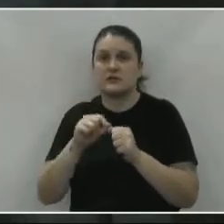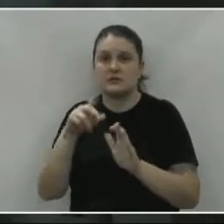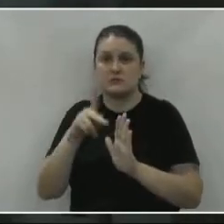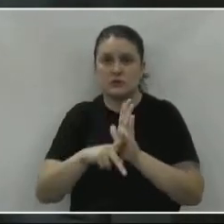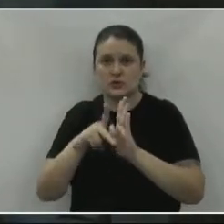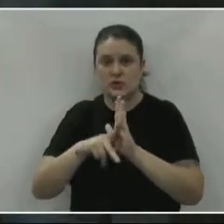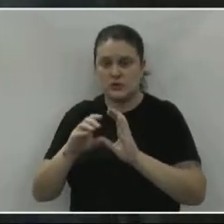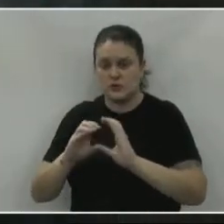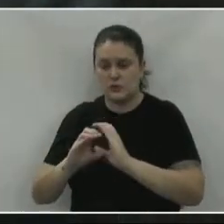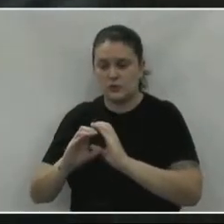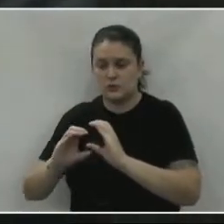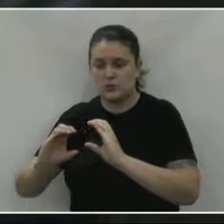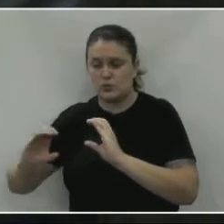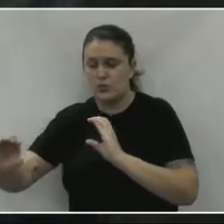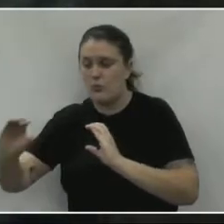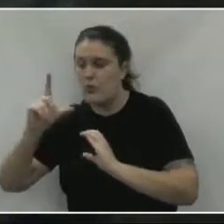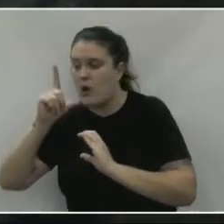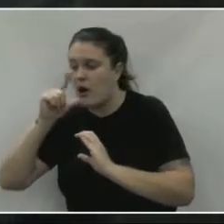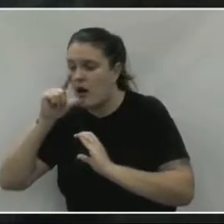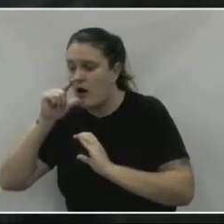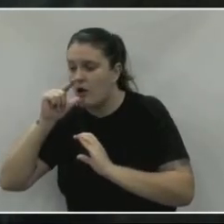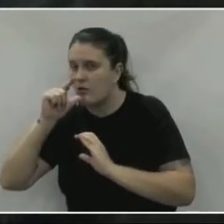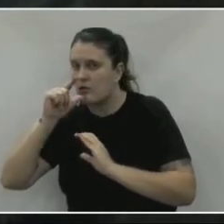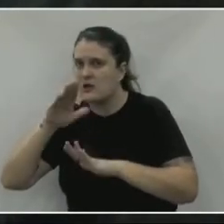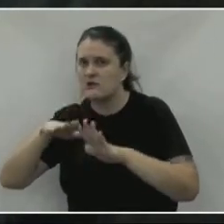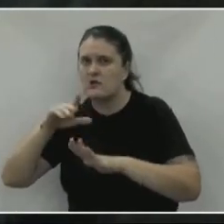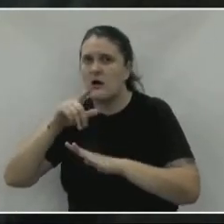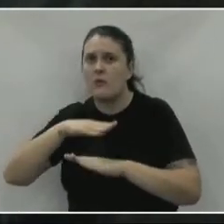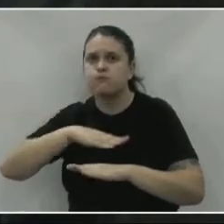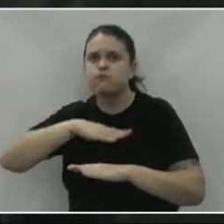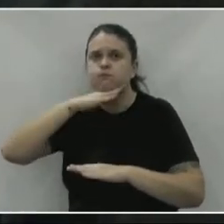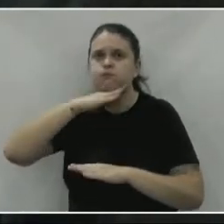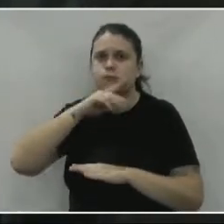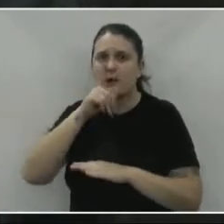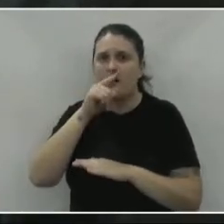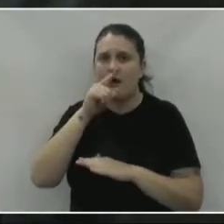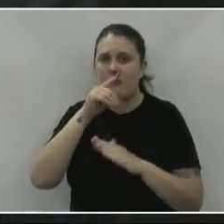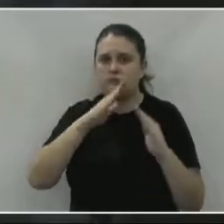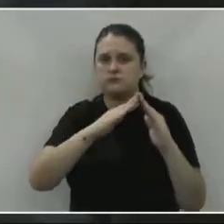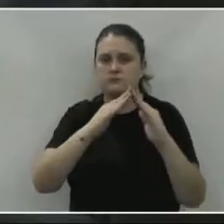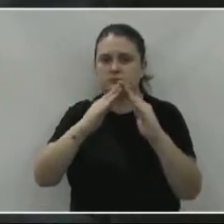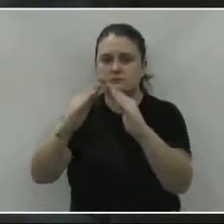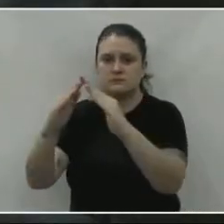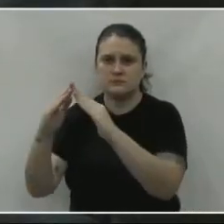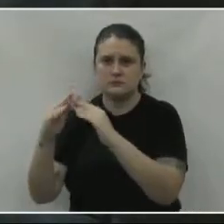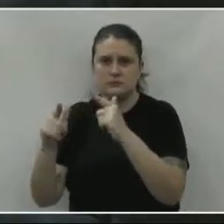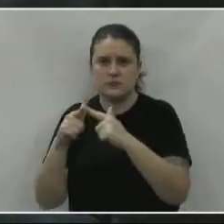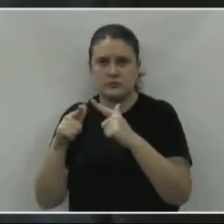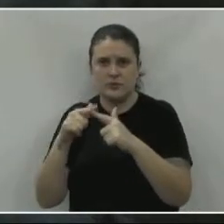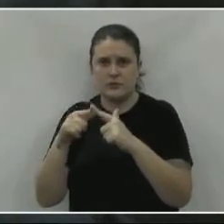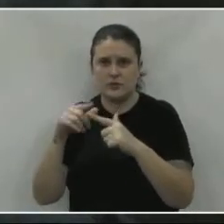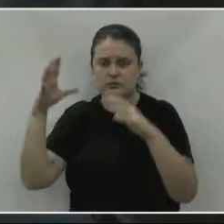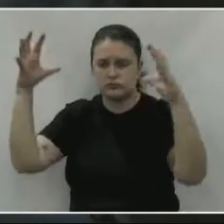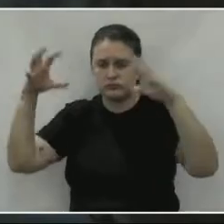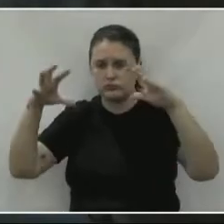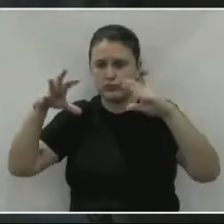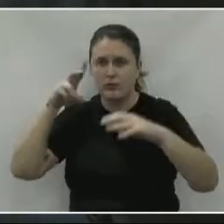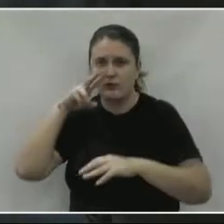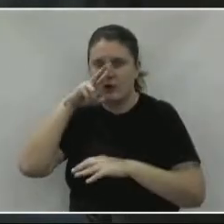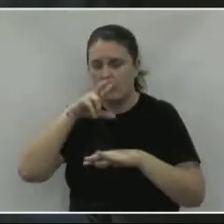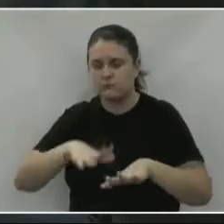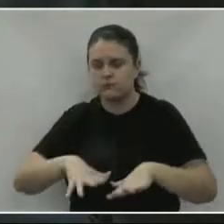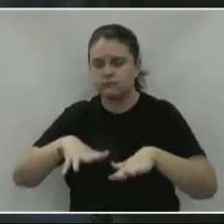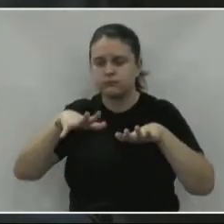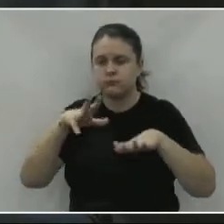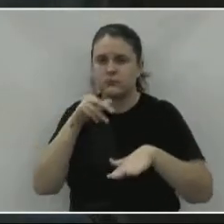tubulação, alaga 50 casas ali, ao derredor ali, quando dá uma chuva forte.